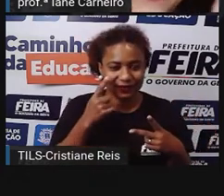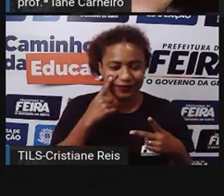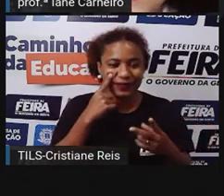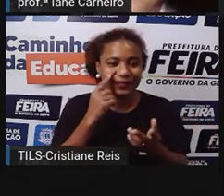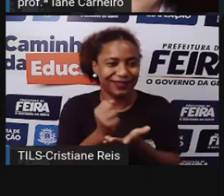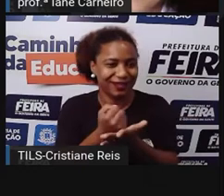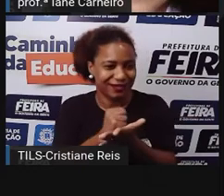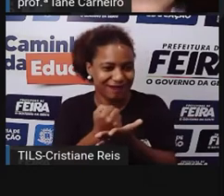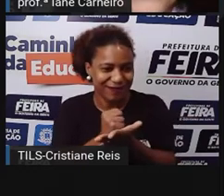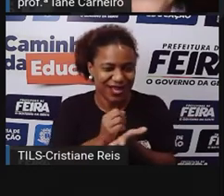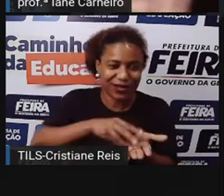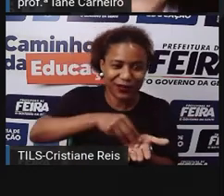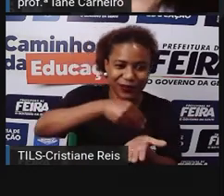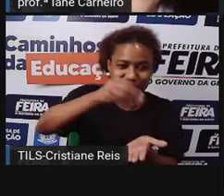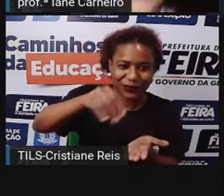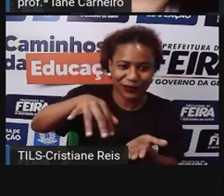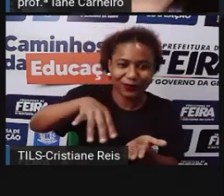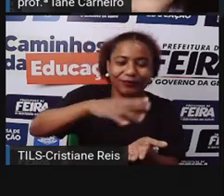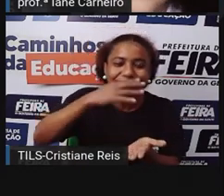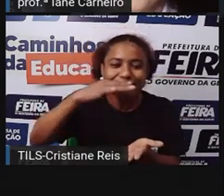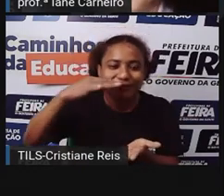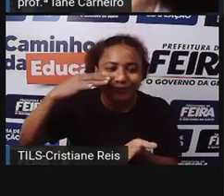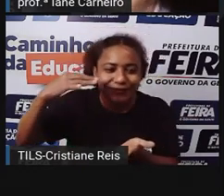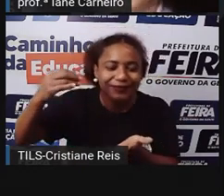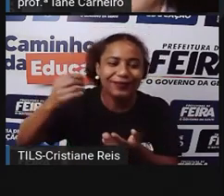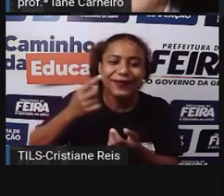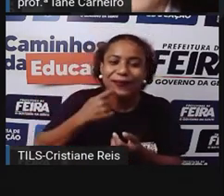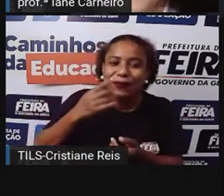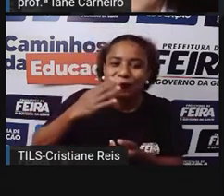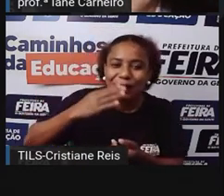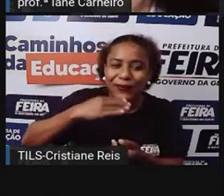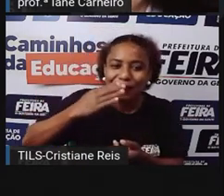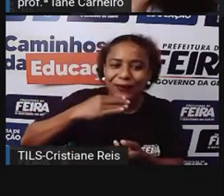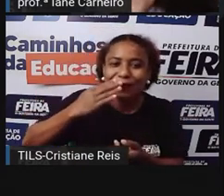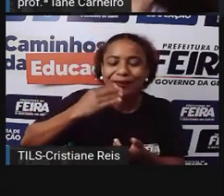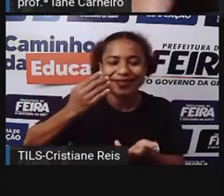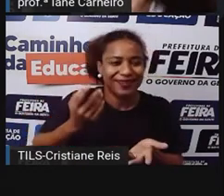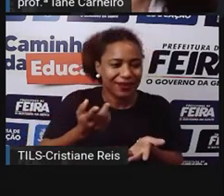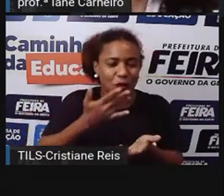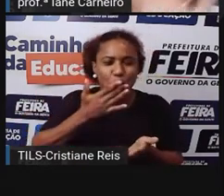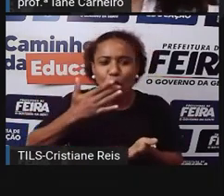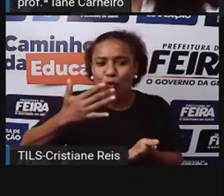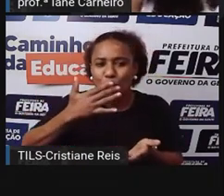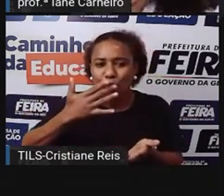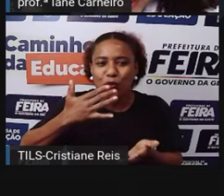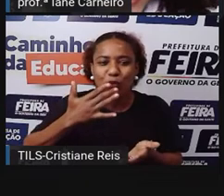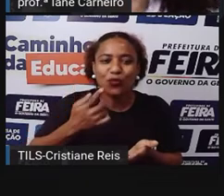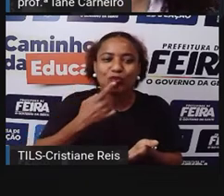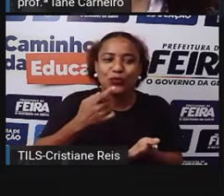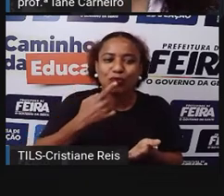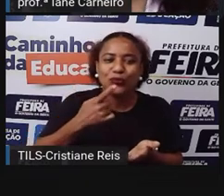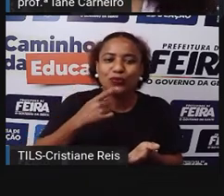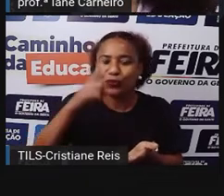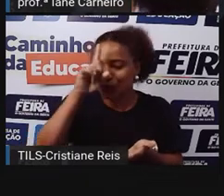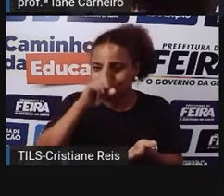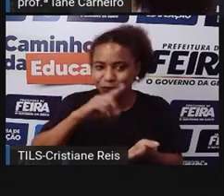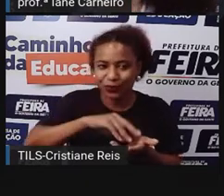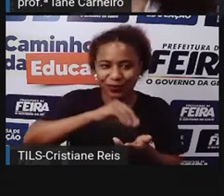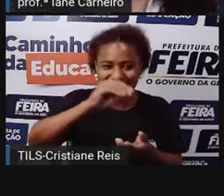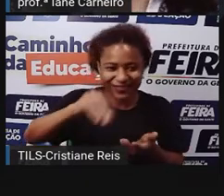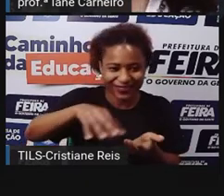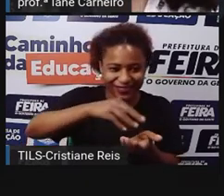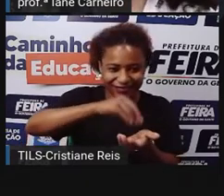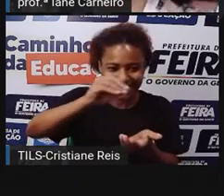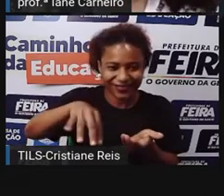temperos secos Cominho Açafrão Né? Pimenta calabresa O tempero aí Que a cozinheira gosta de colocar O